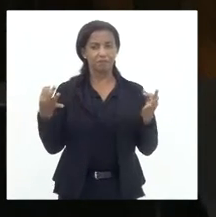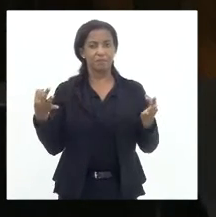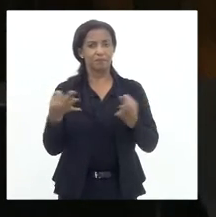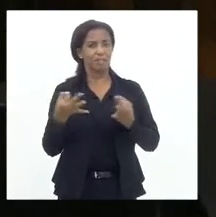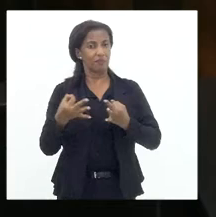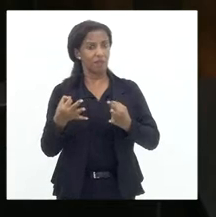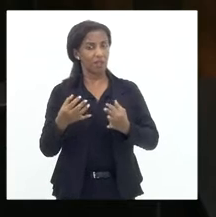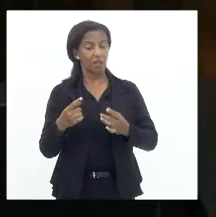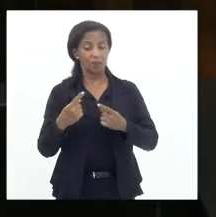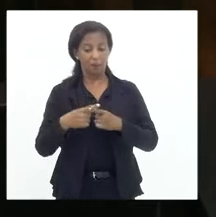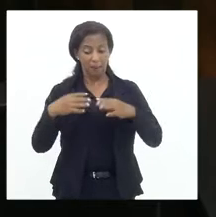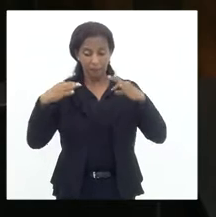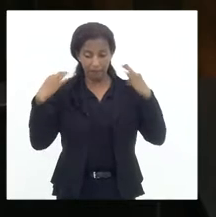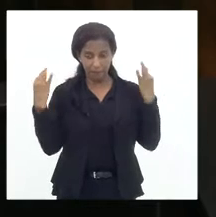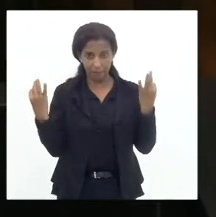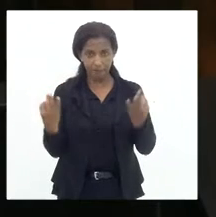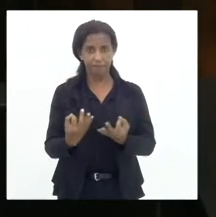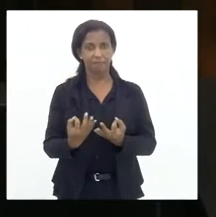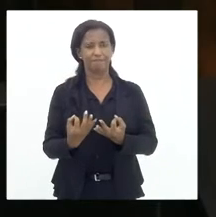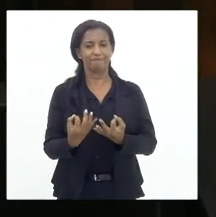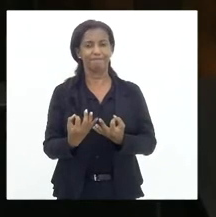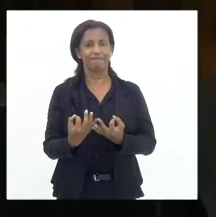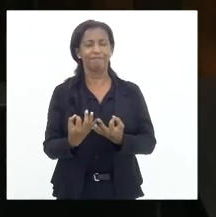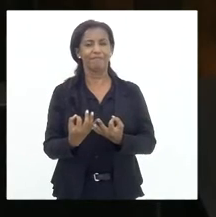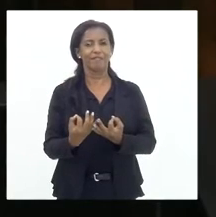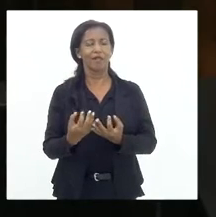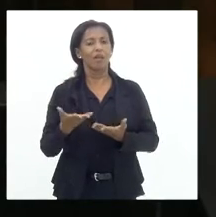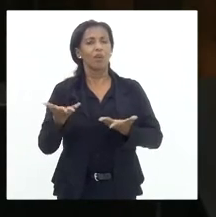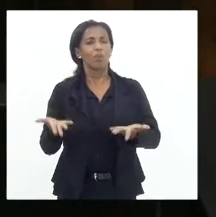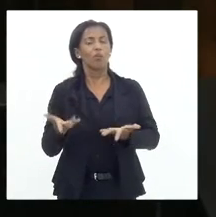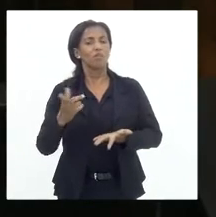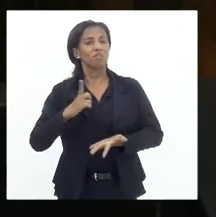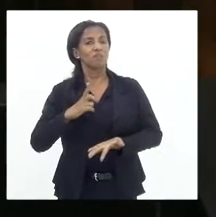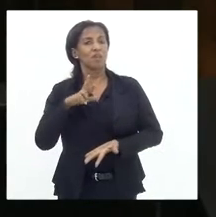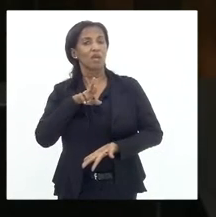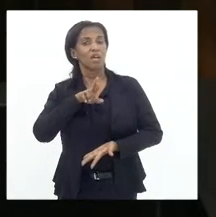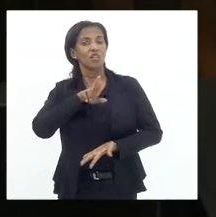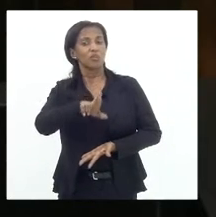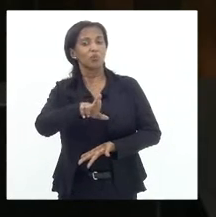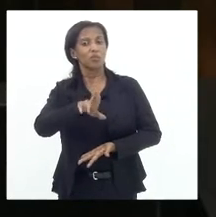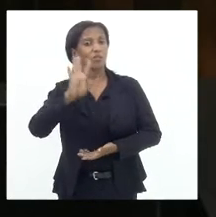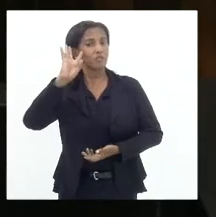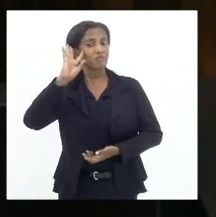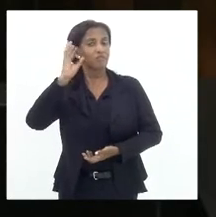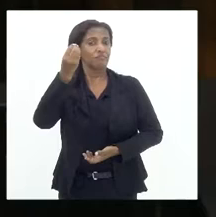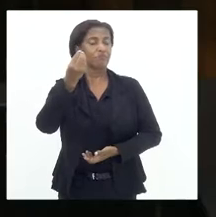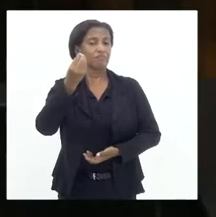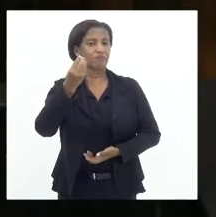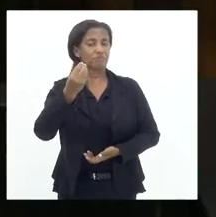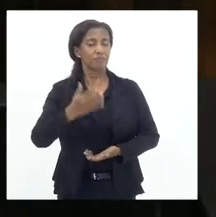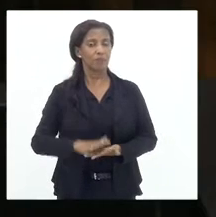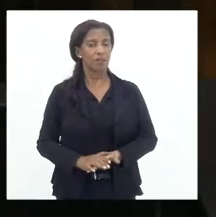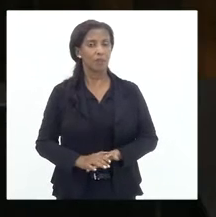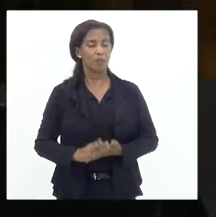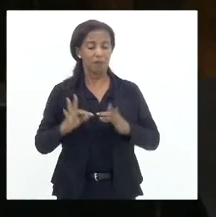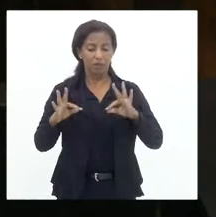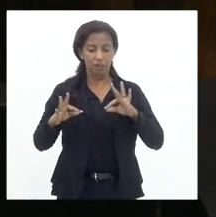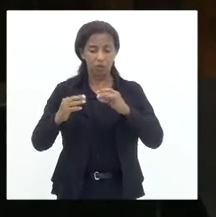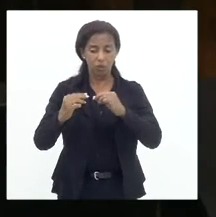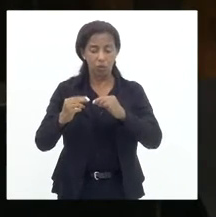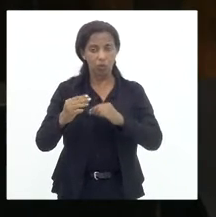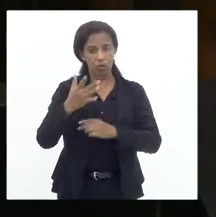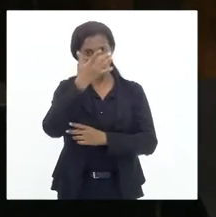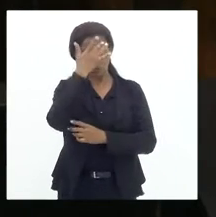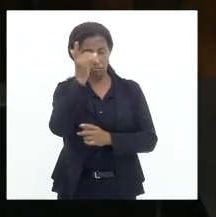excelente é quando se traz o resultado, solução, para que, sobretudo, os